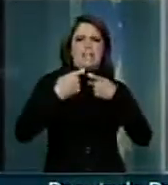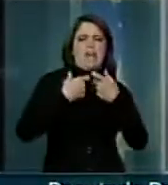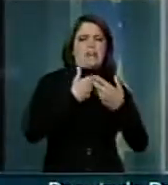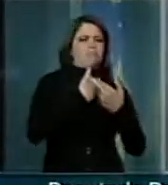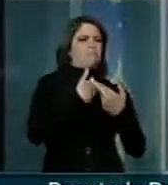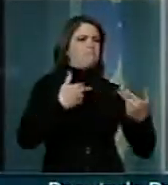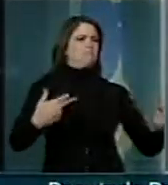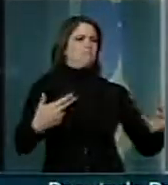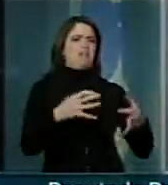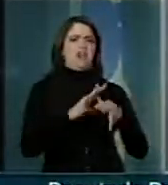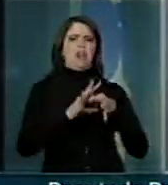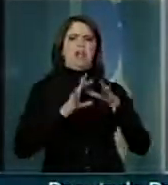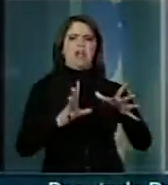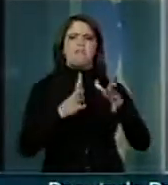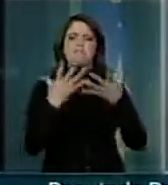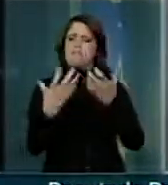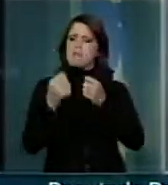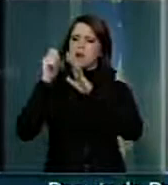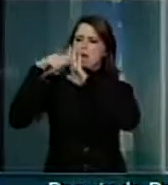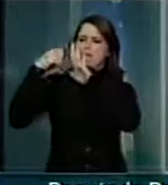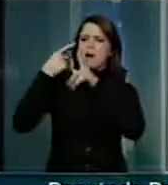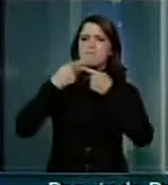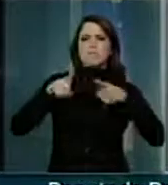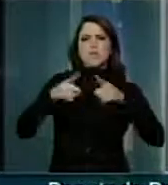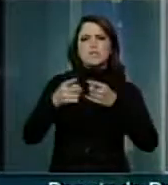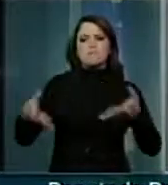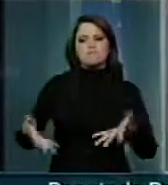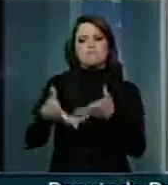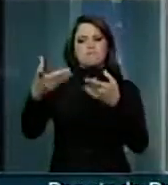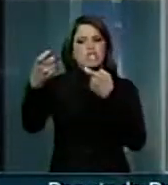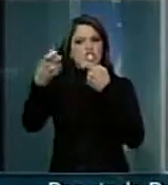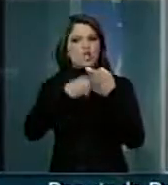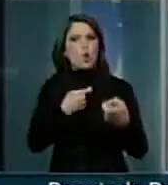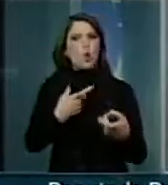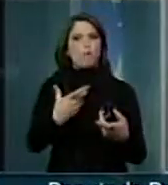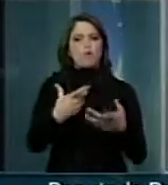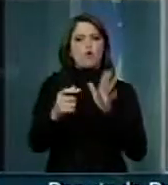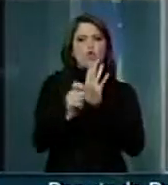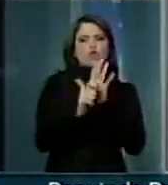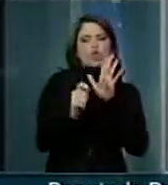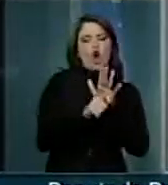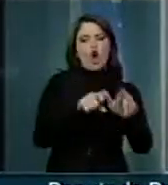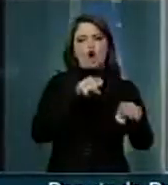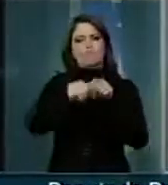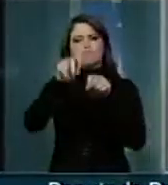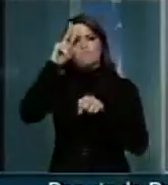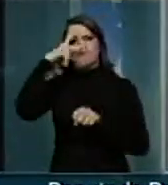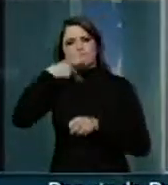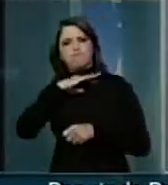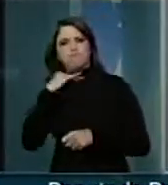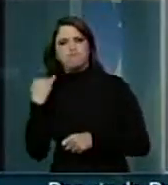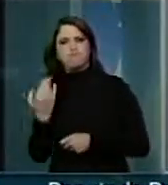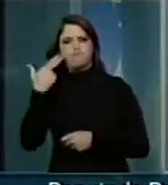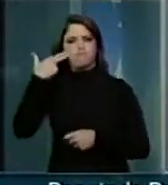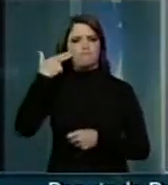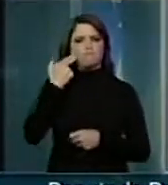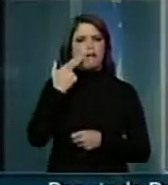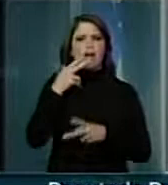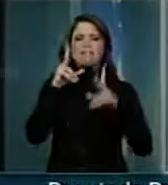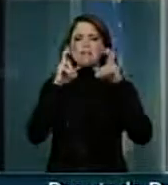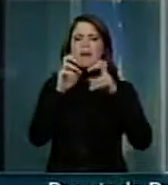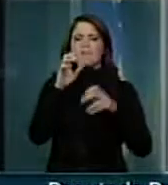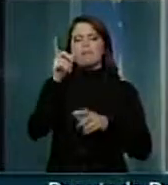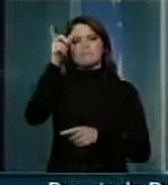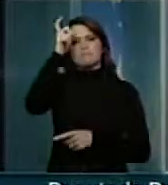ilícito, vamos gravar músicas que estimulem o estupro, drogas, assassínio, suicídio e temas satânicos.